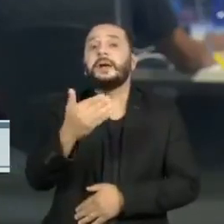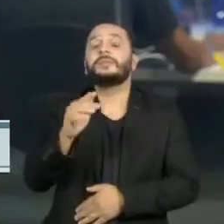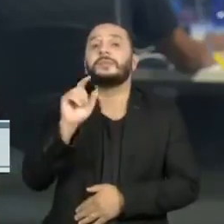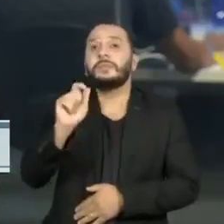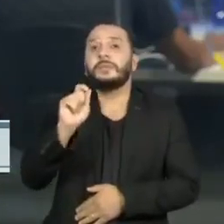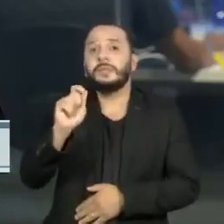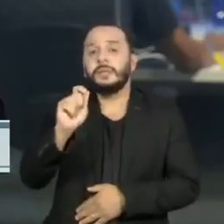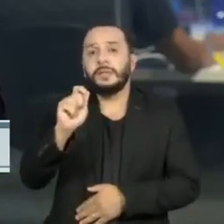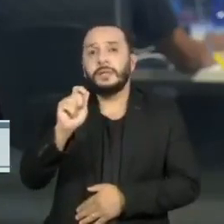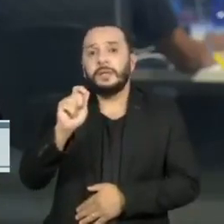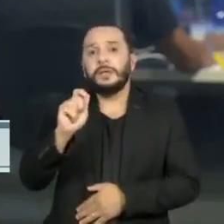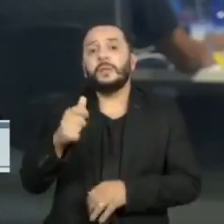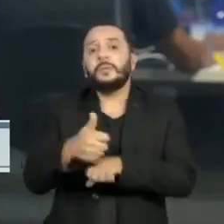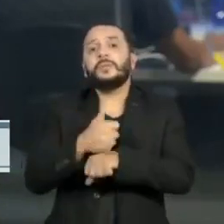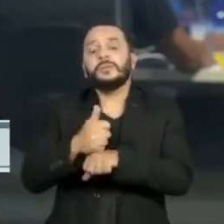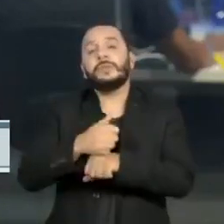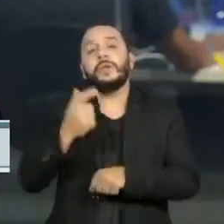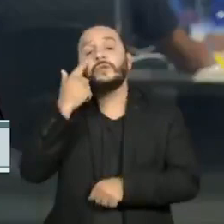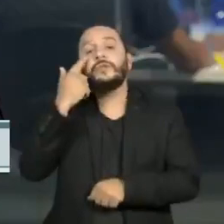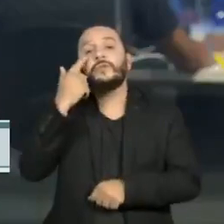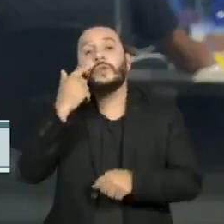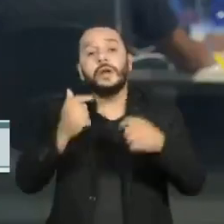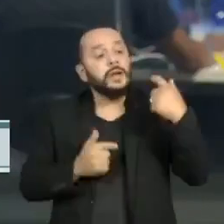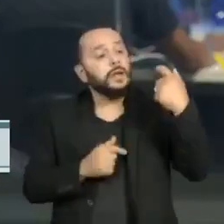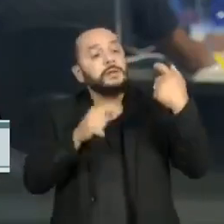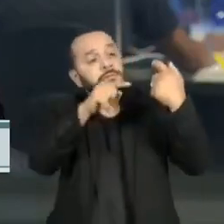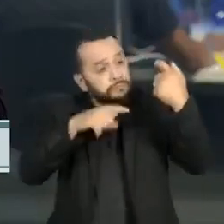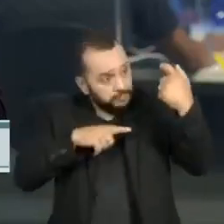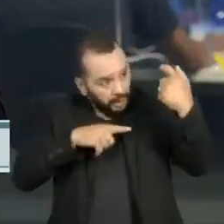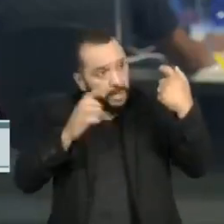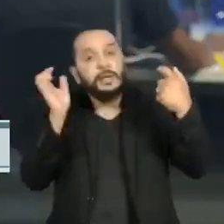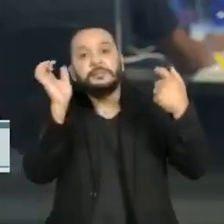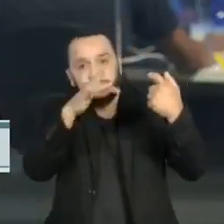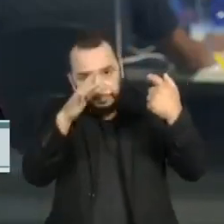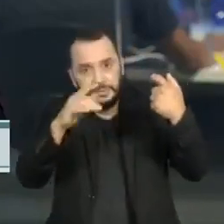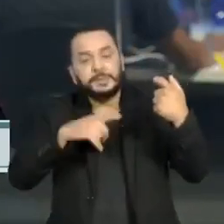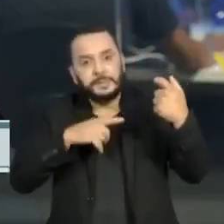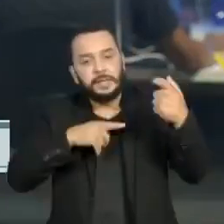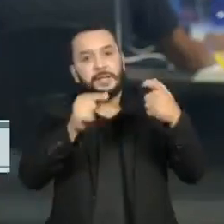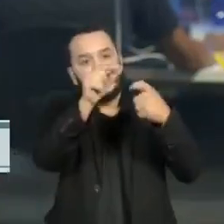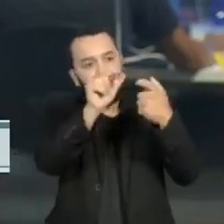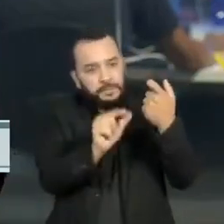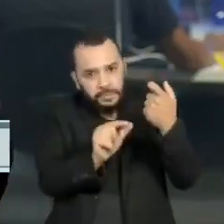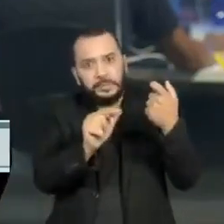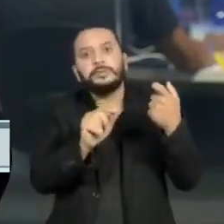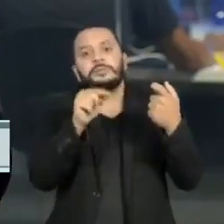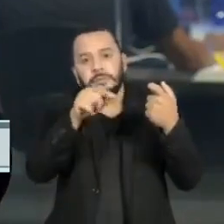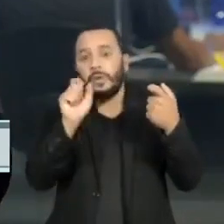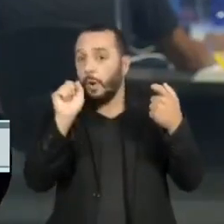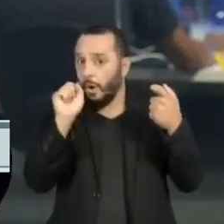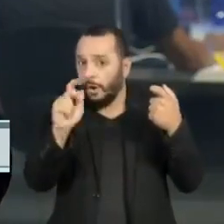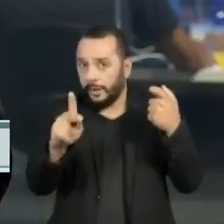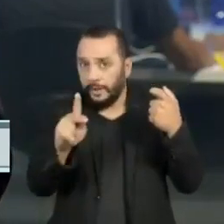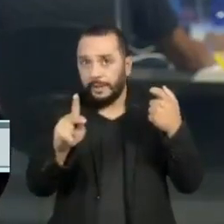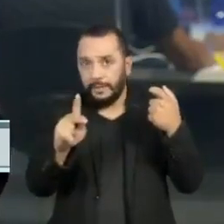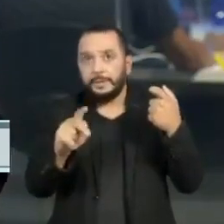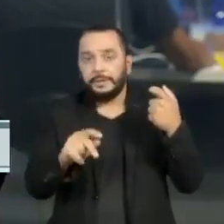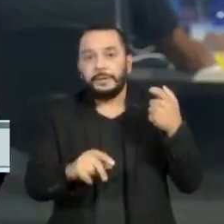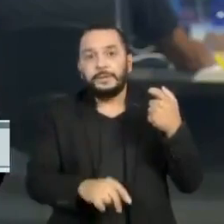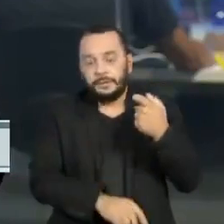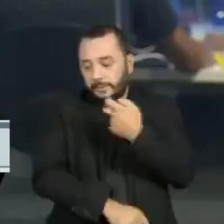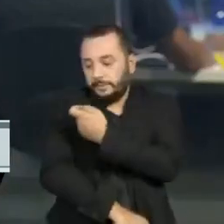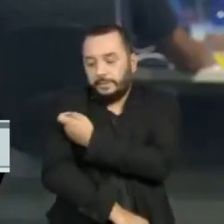agente de saúde mostre para você o frasco com a etiqueta, qual é a vacina, e que retire